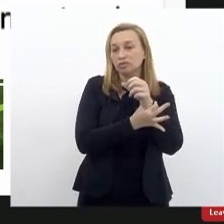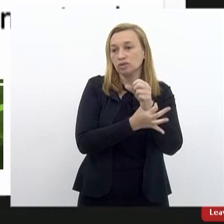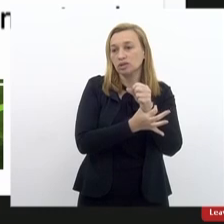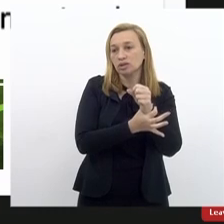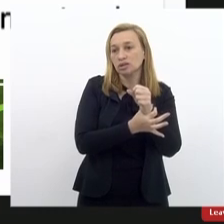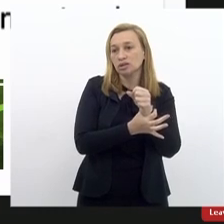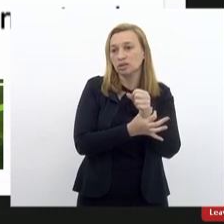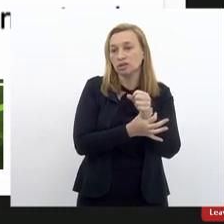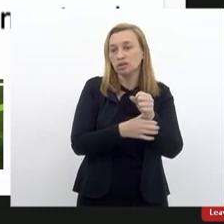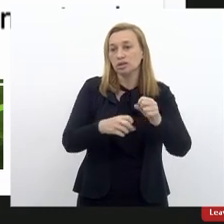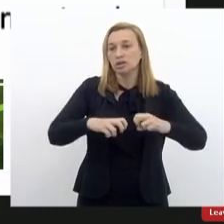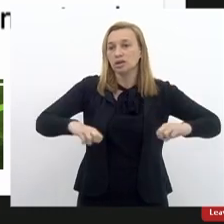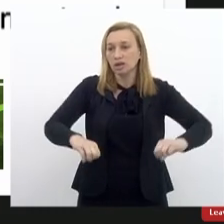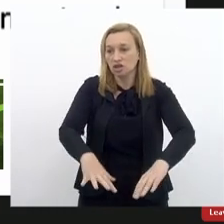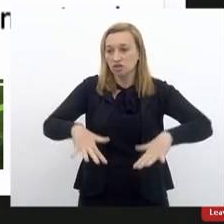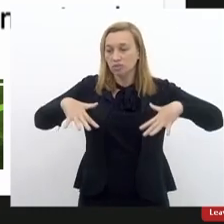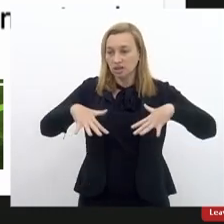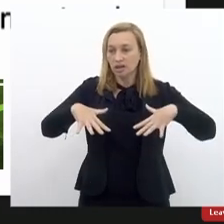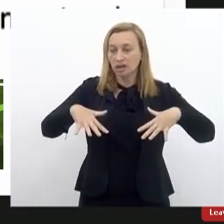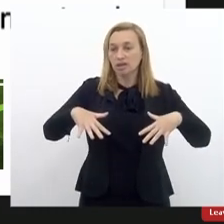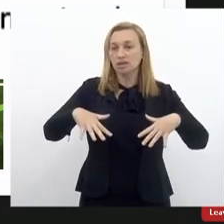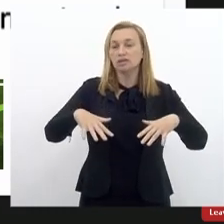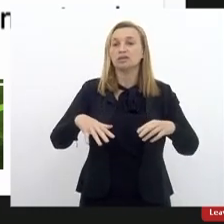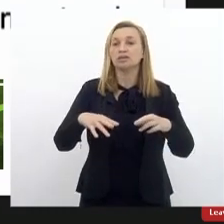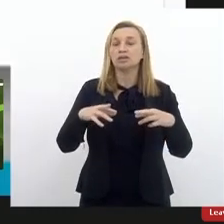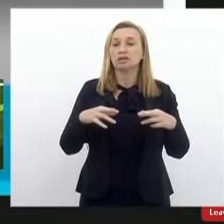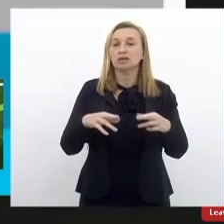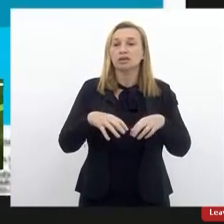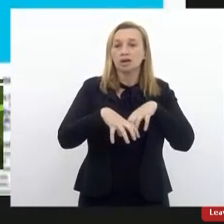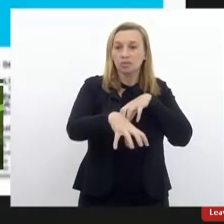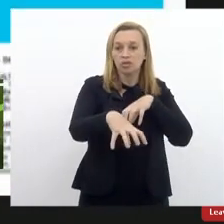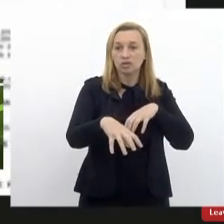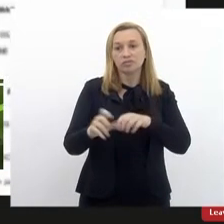as plenárias de forma remota. Por favor, pode passar.